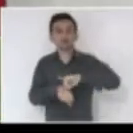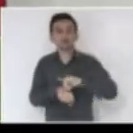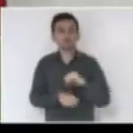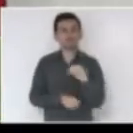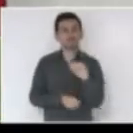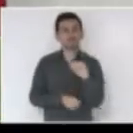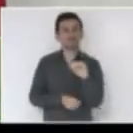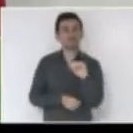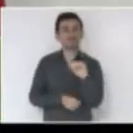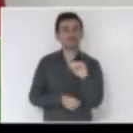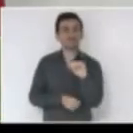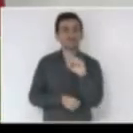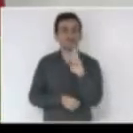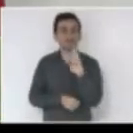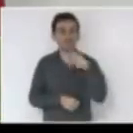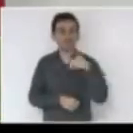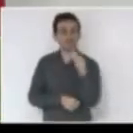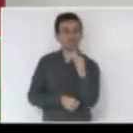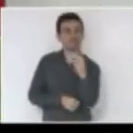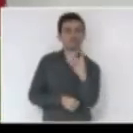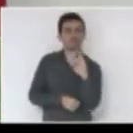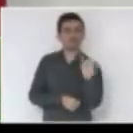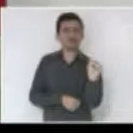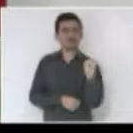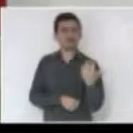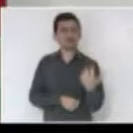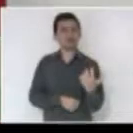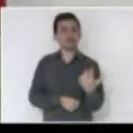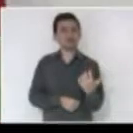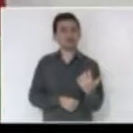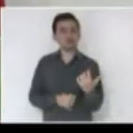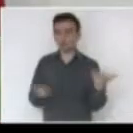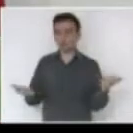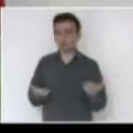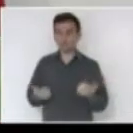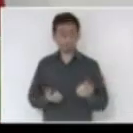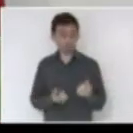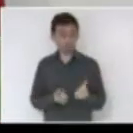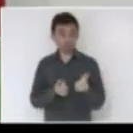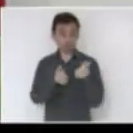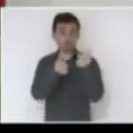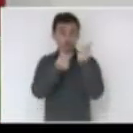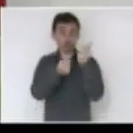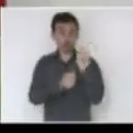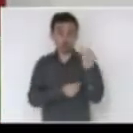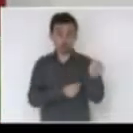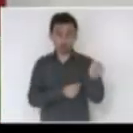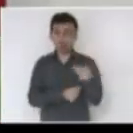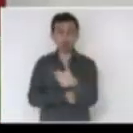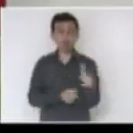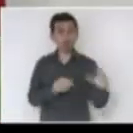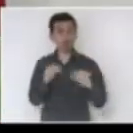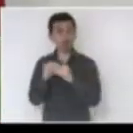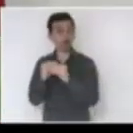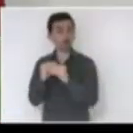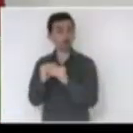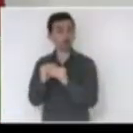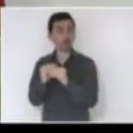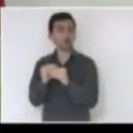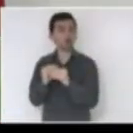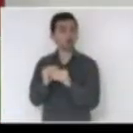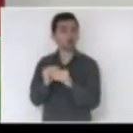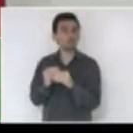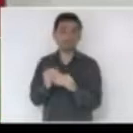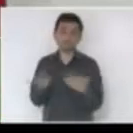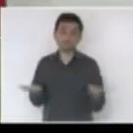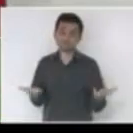BNDES, não está incluído. Onde está a dinheirama, não está incluído. E esses são de